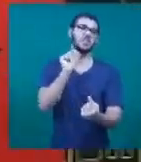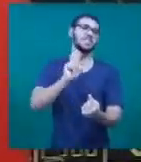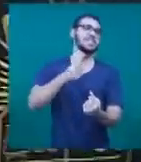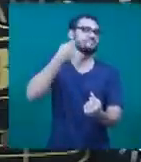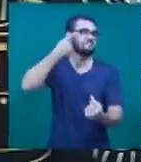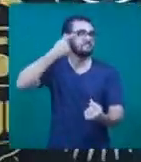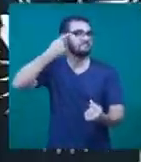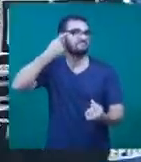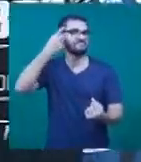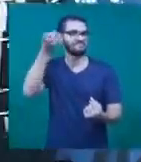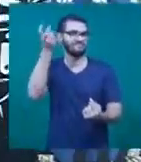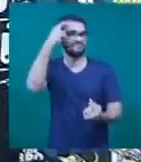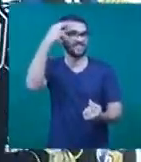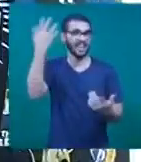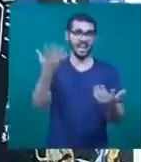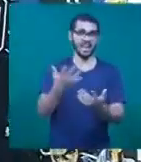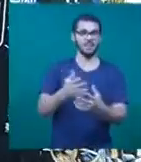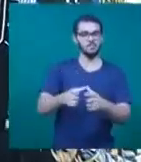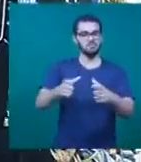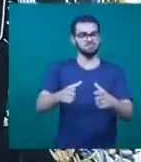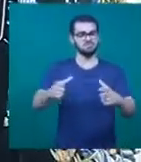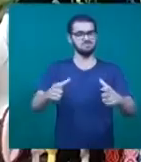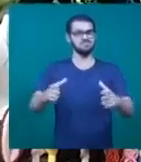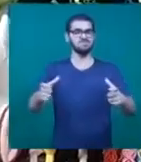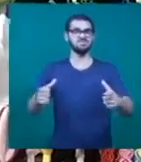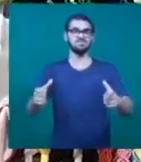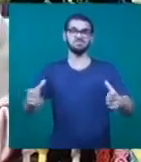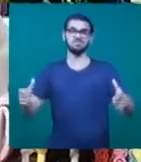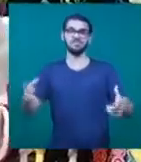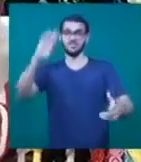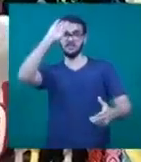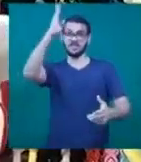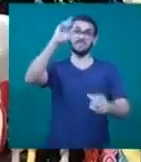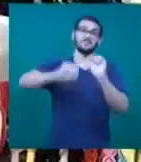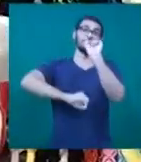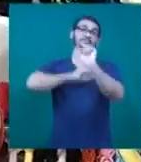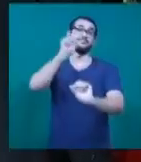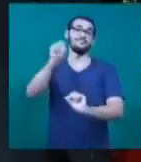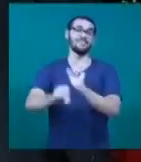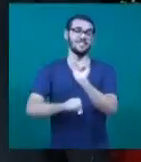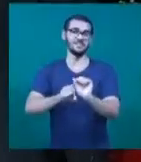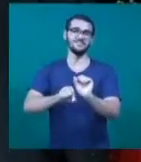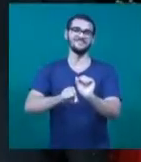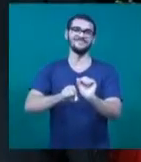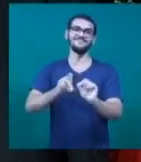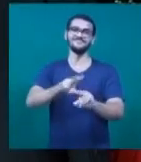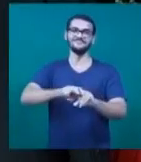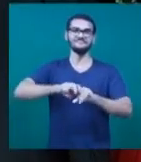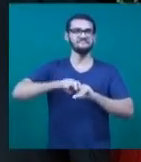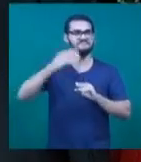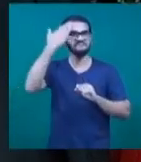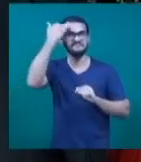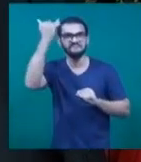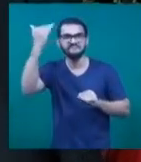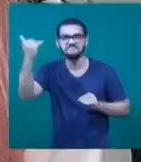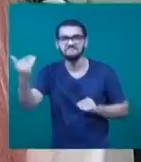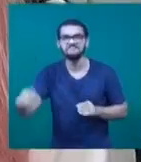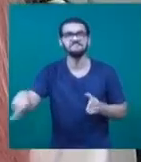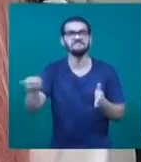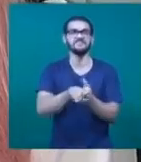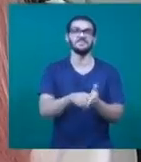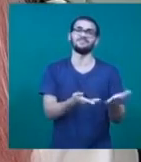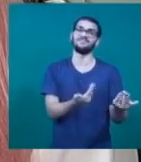O mercado vem cada vez mais crescendo, principalmente por conta do sucesso com o público jovem.